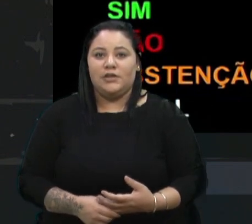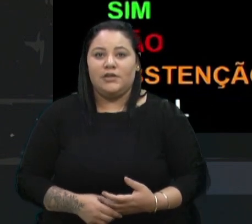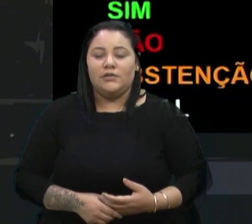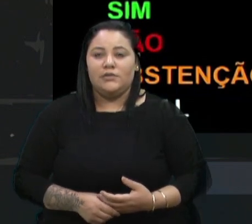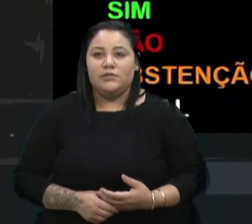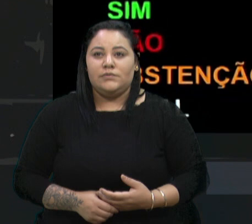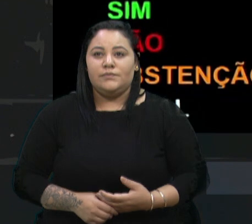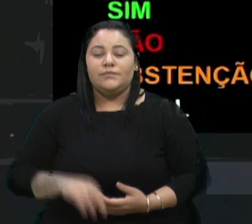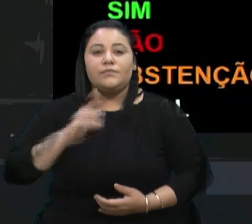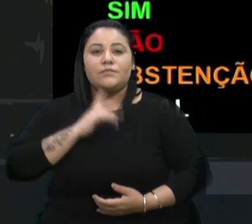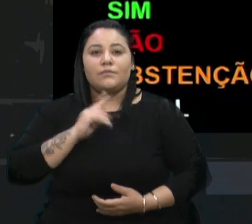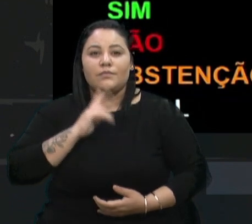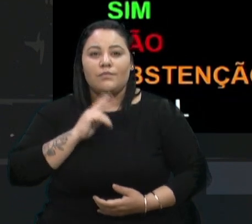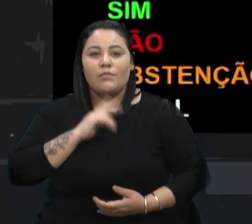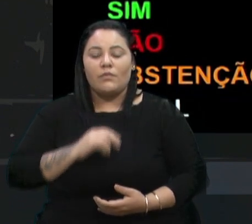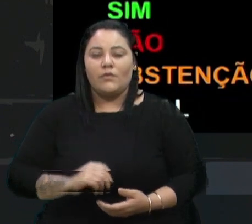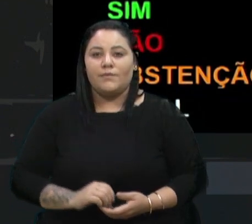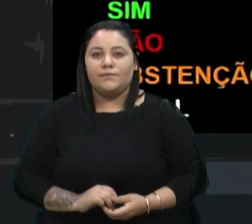Renato Oliveira.